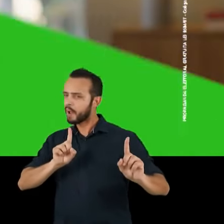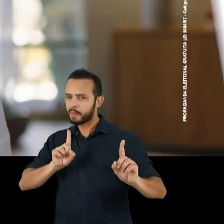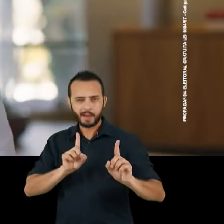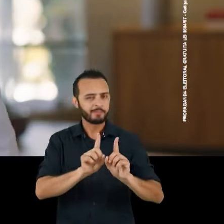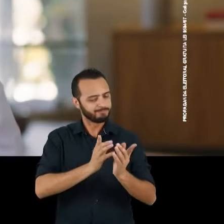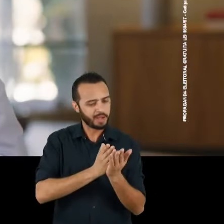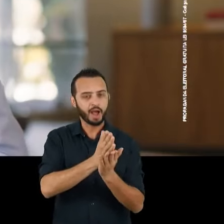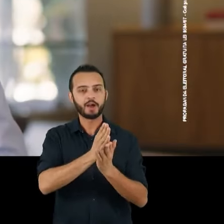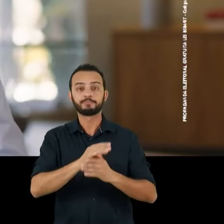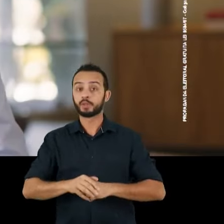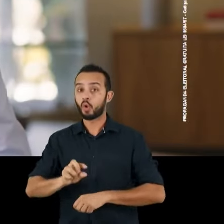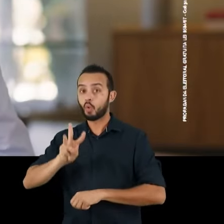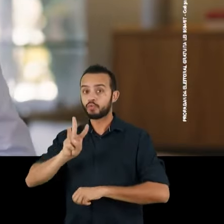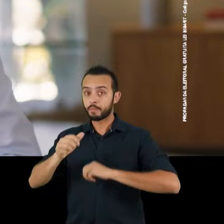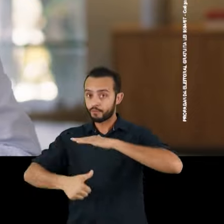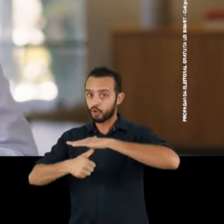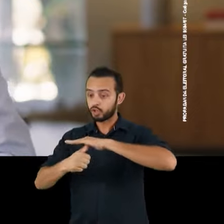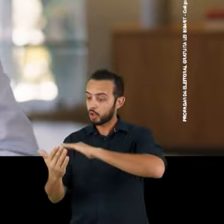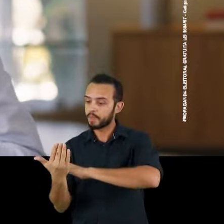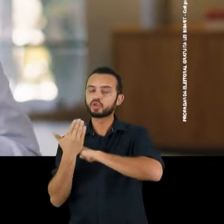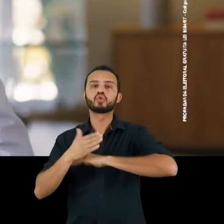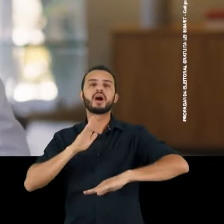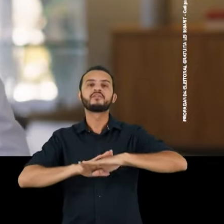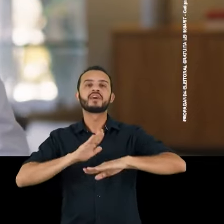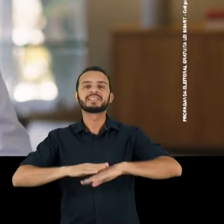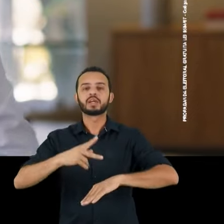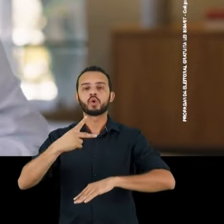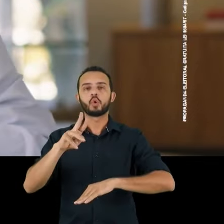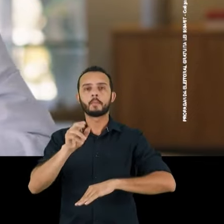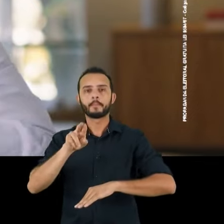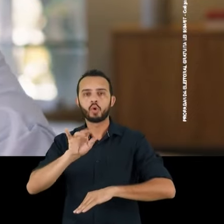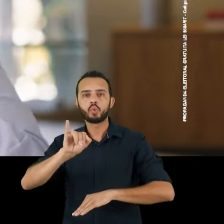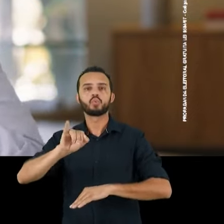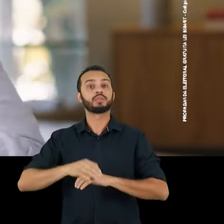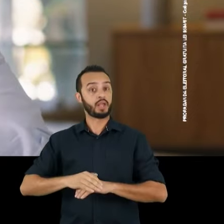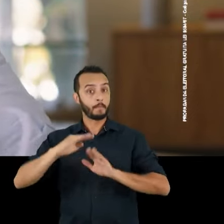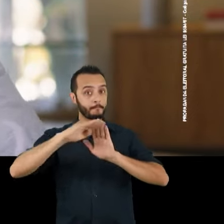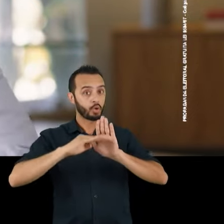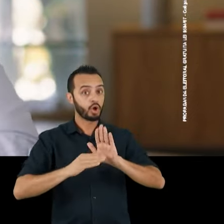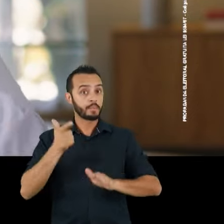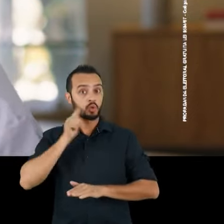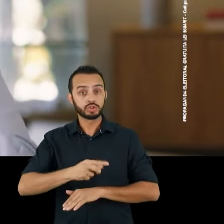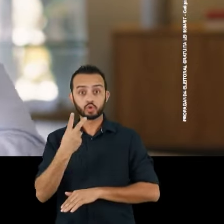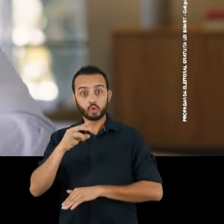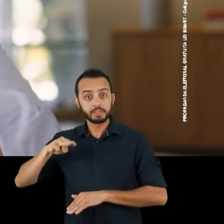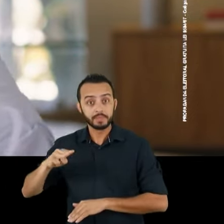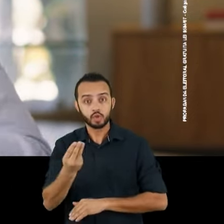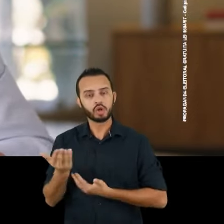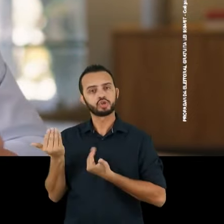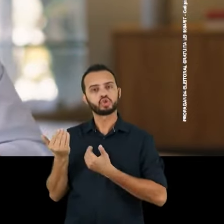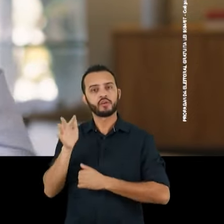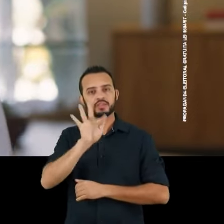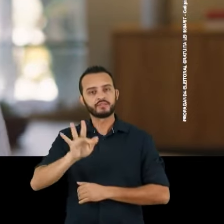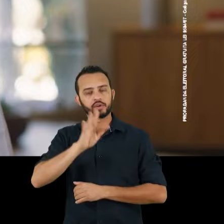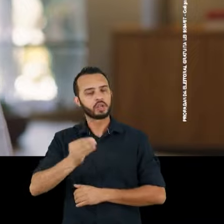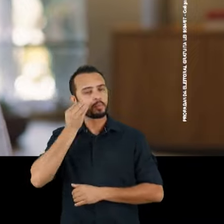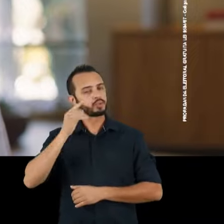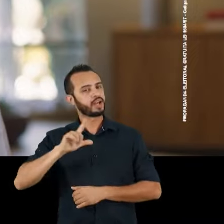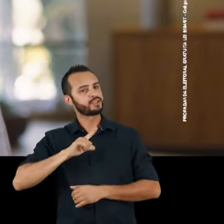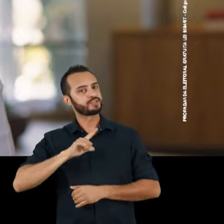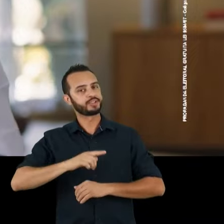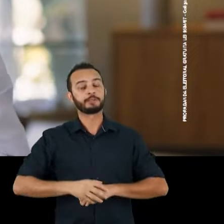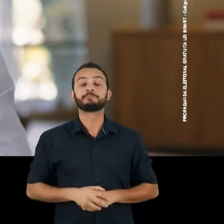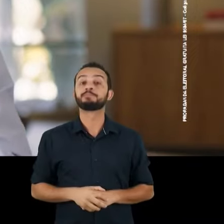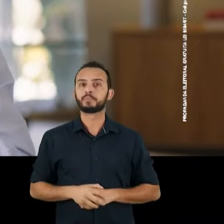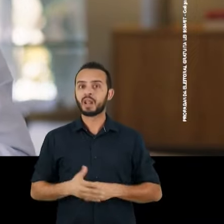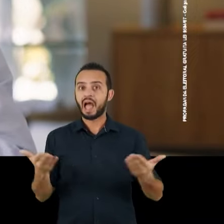O Volmir foi reitor e me ajudou a fazer o ProUMI, programa que colocou 2 milhões de jovens no ensino superior.